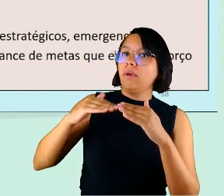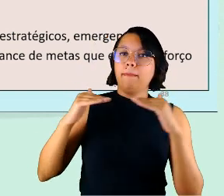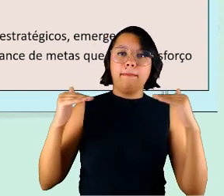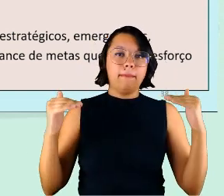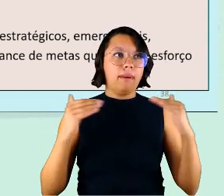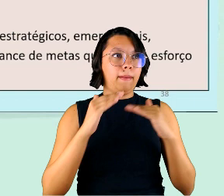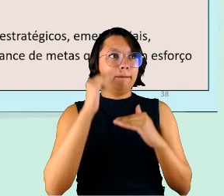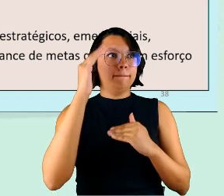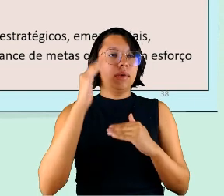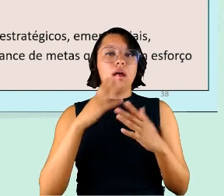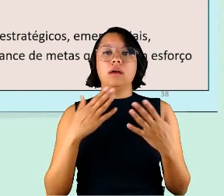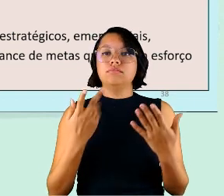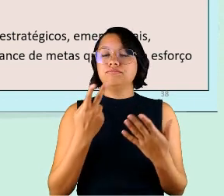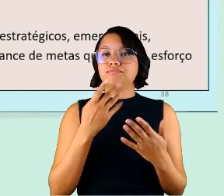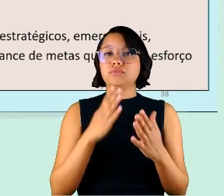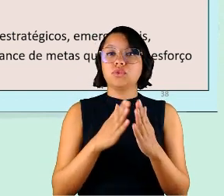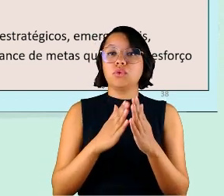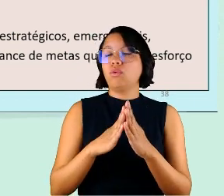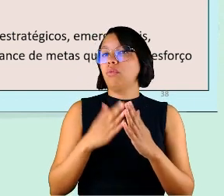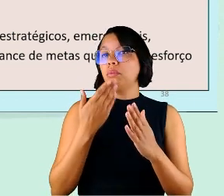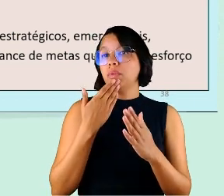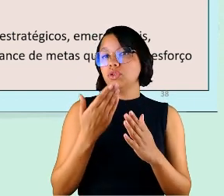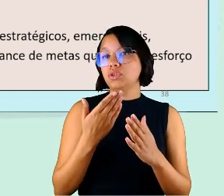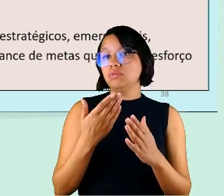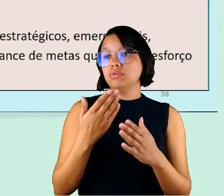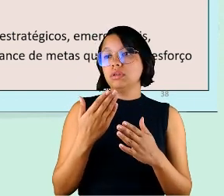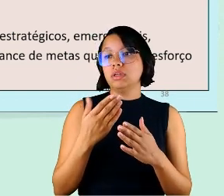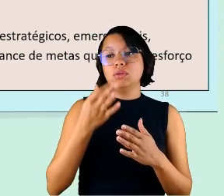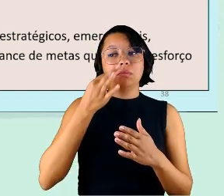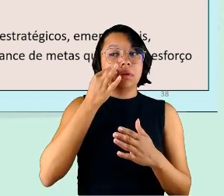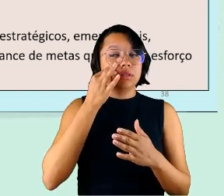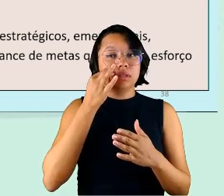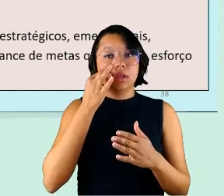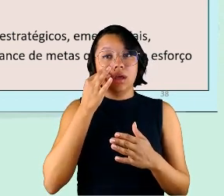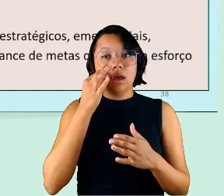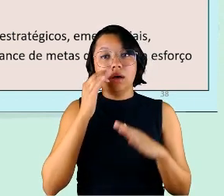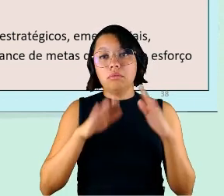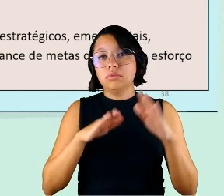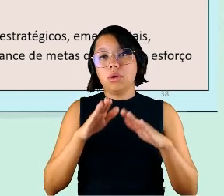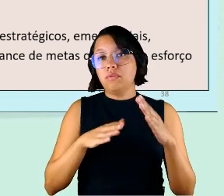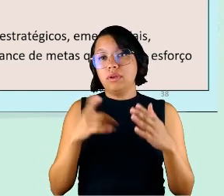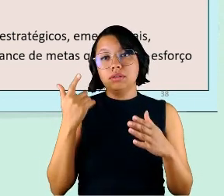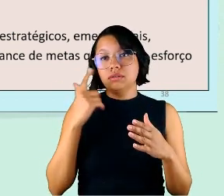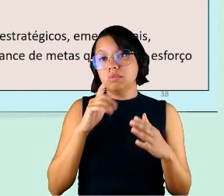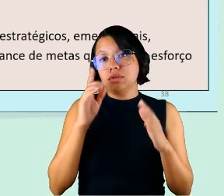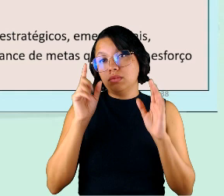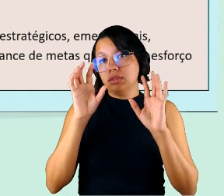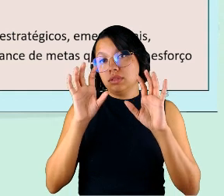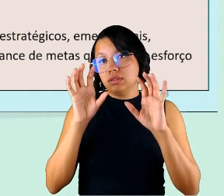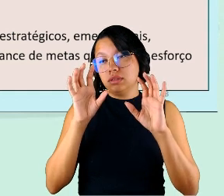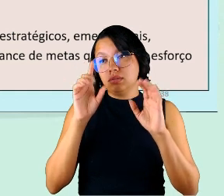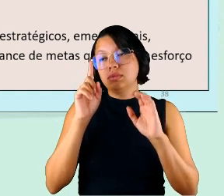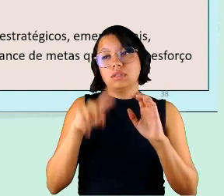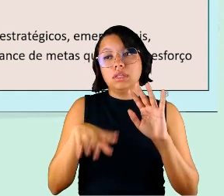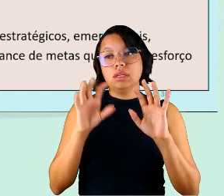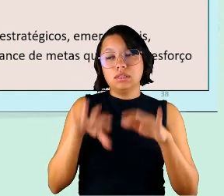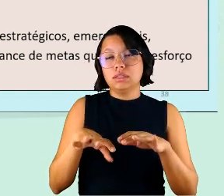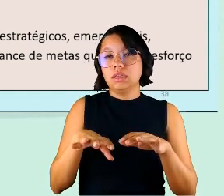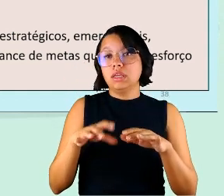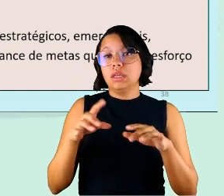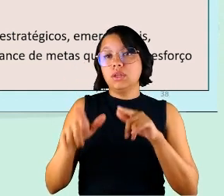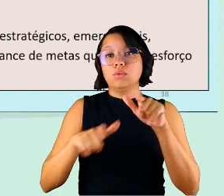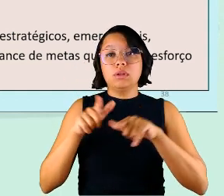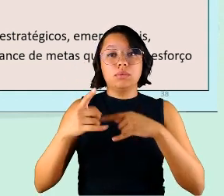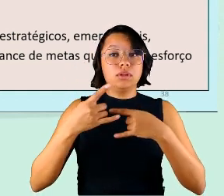com demandas que no trabalho presencial elas não são tangíveis e no trabalho a distância